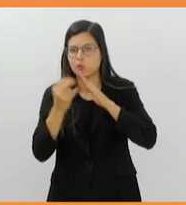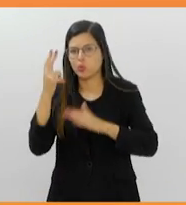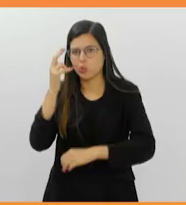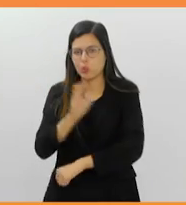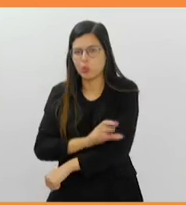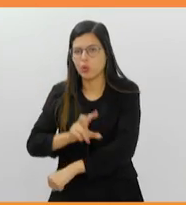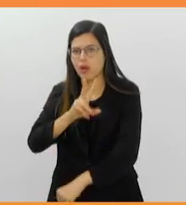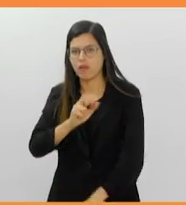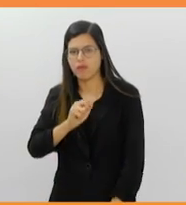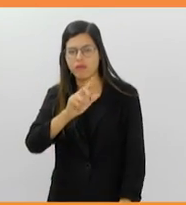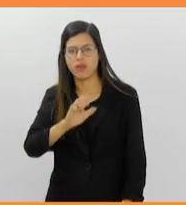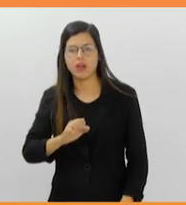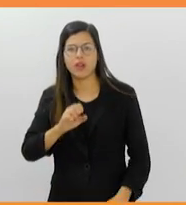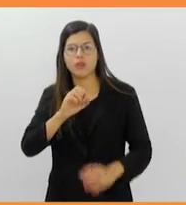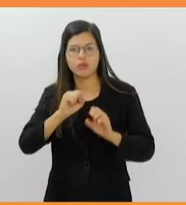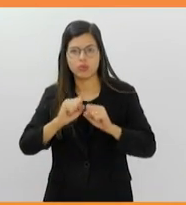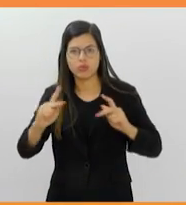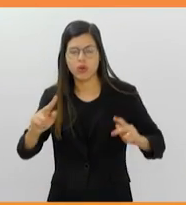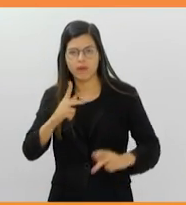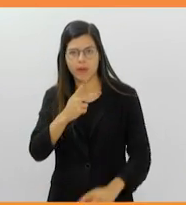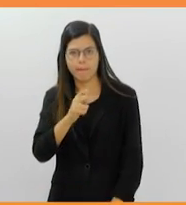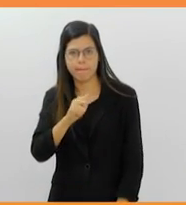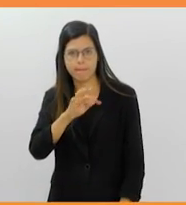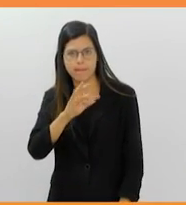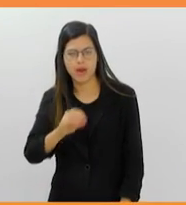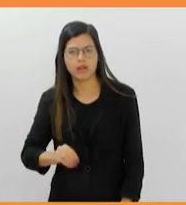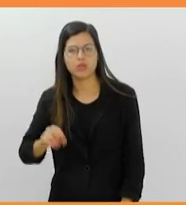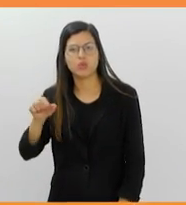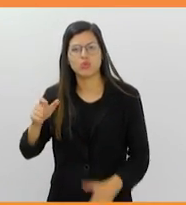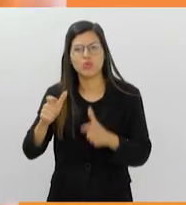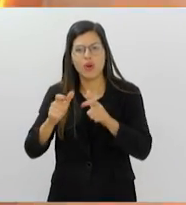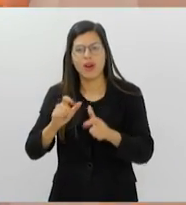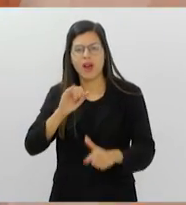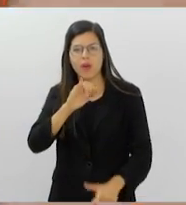no shopping Pátio Mix, na rodovia Rio Santos, em Itaguaí.